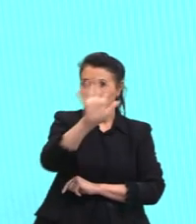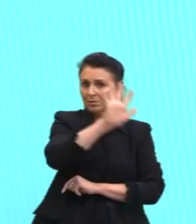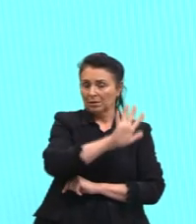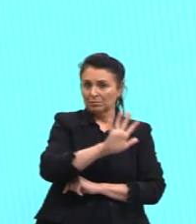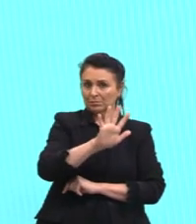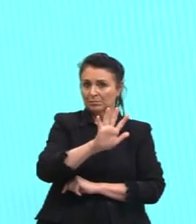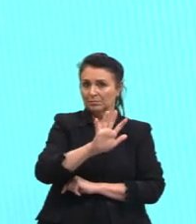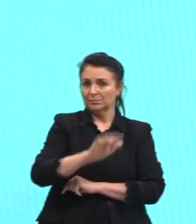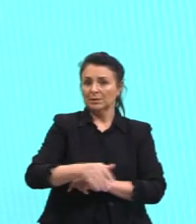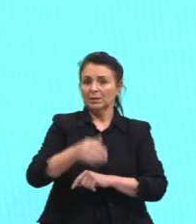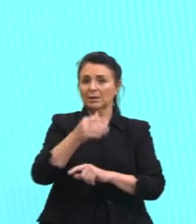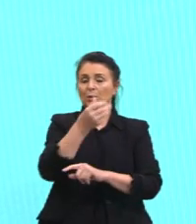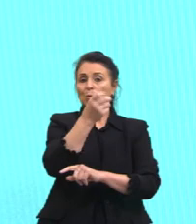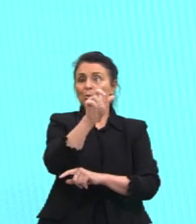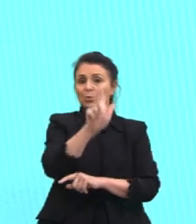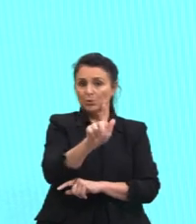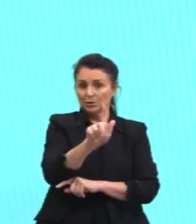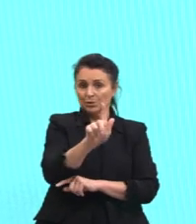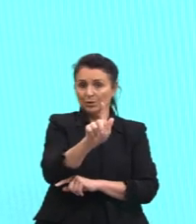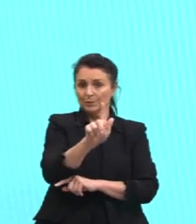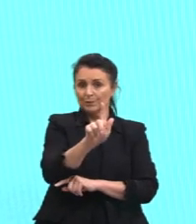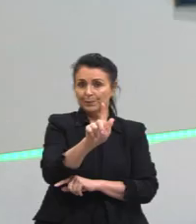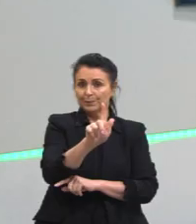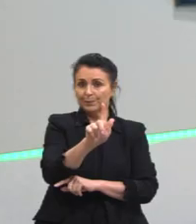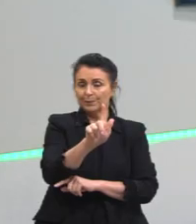tá? Que é 6. A tem aqui embaixo.